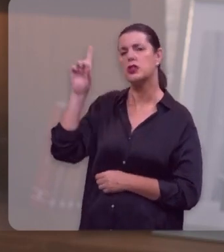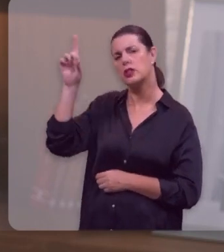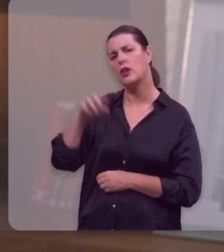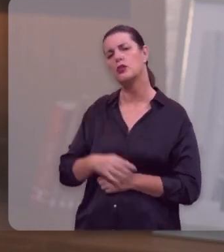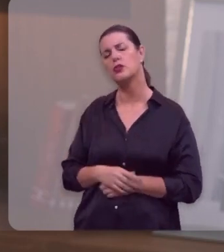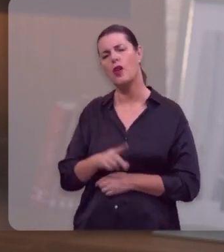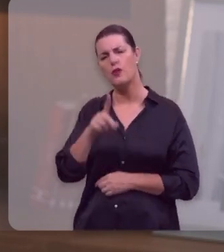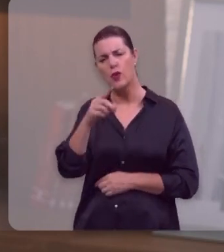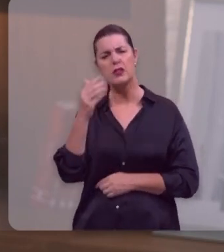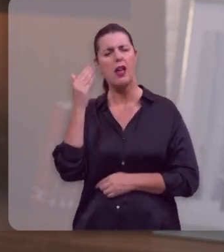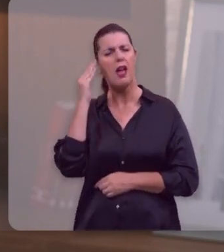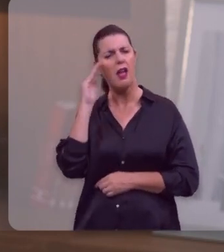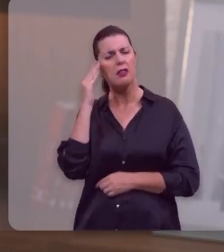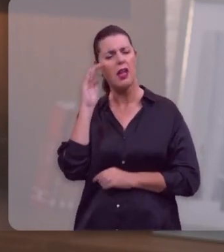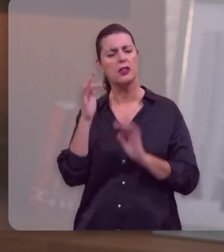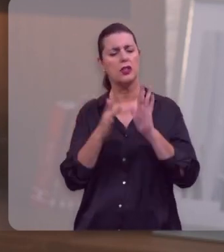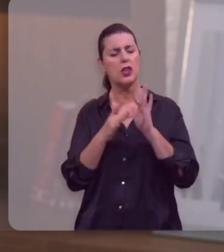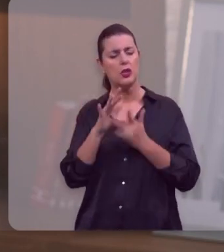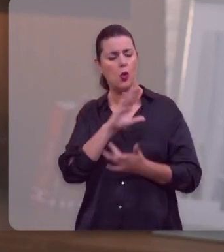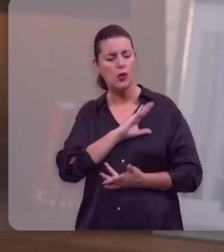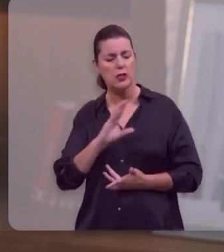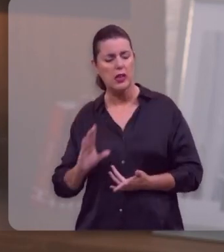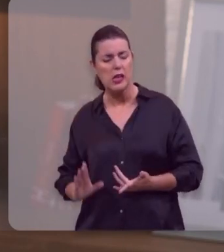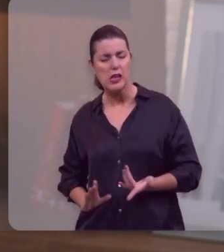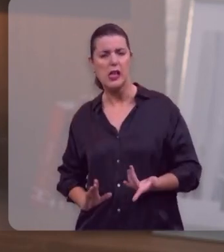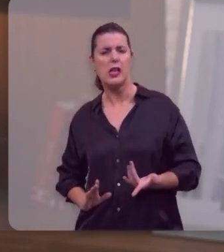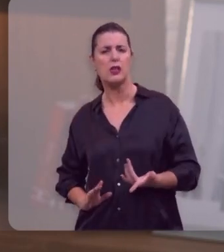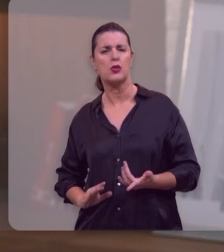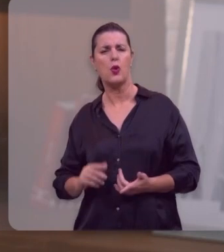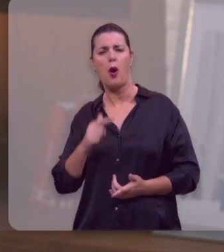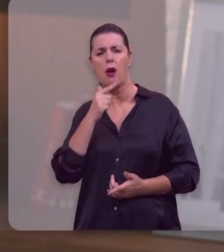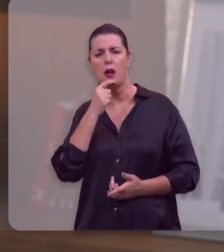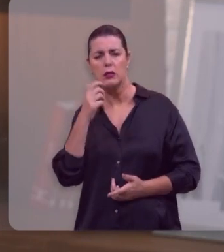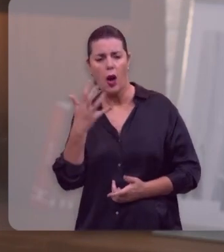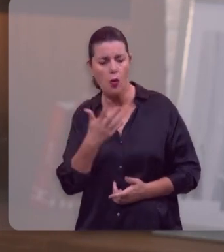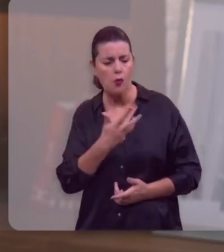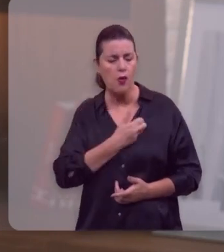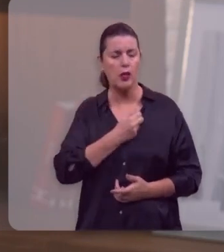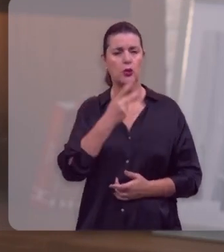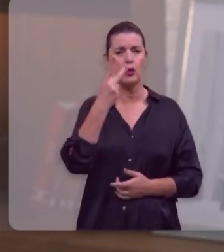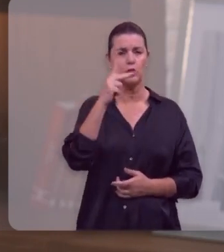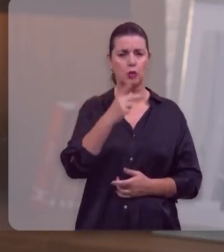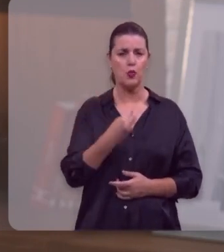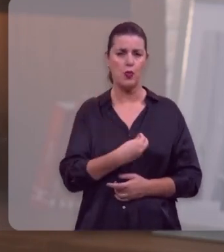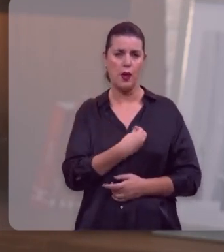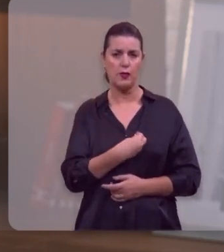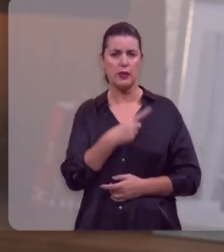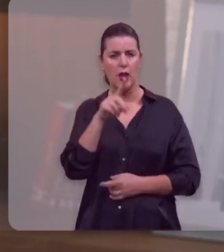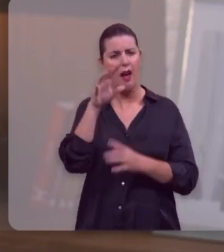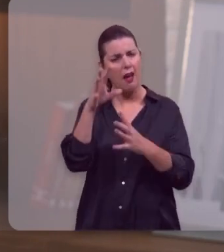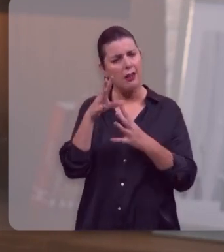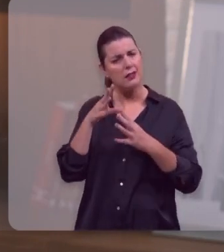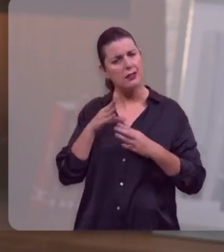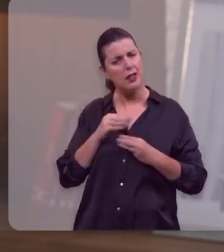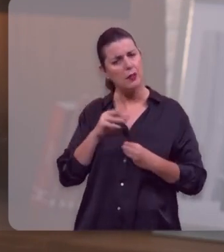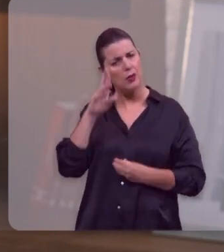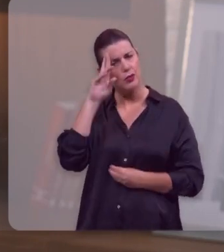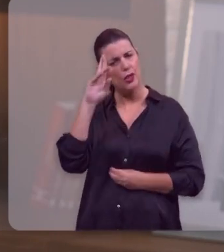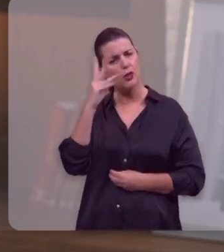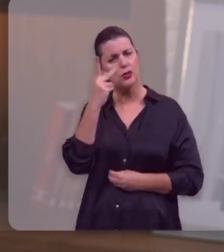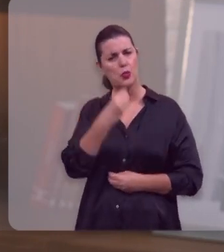Você reconhece Jesus Cristo como o Salvador e Senhor da sua vida? Você já o recebeu como Senhor da sua vida?